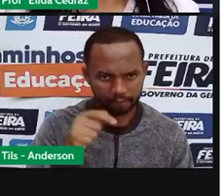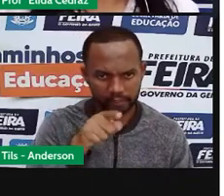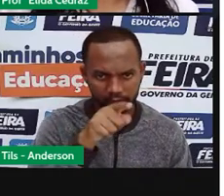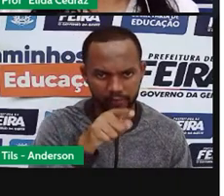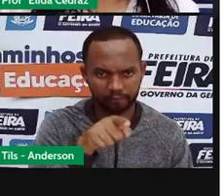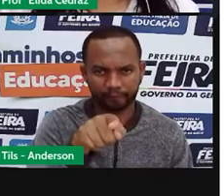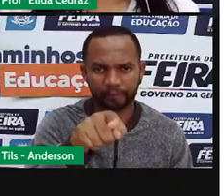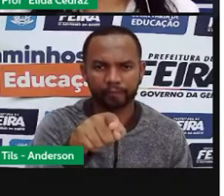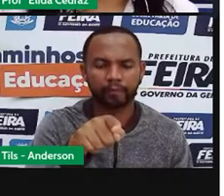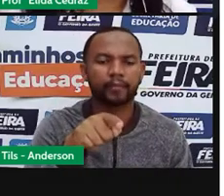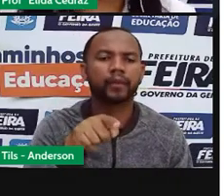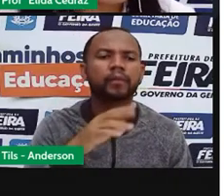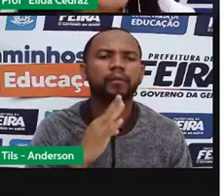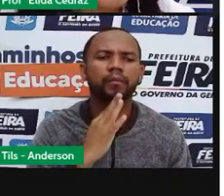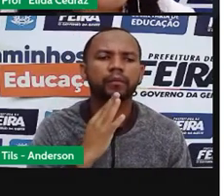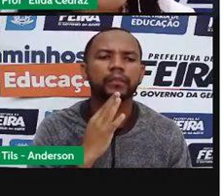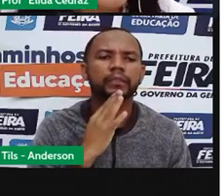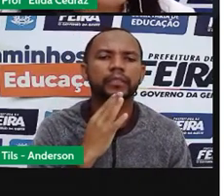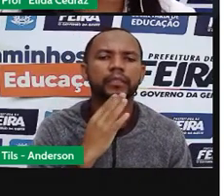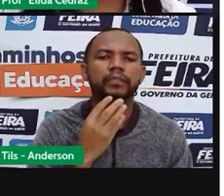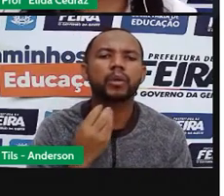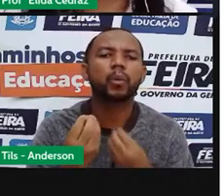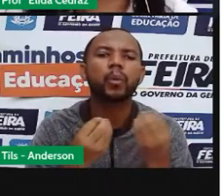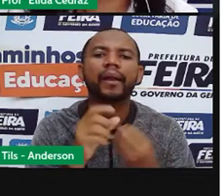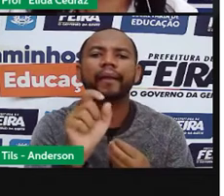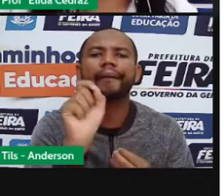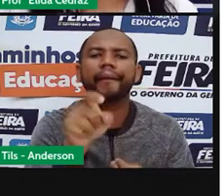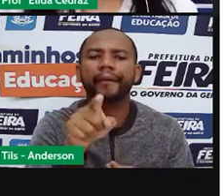E essa? Você sabe qual é?